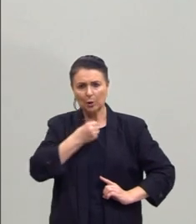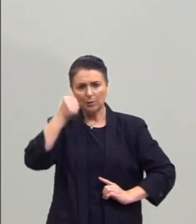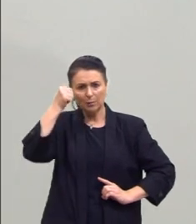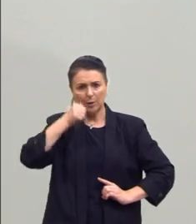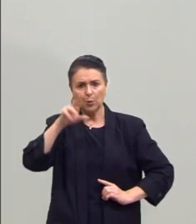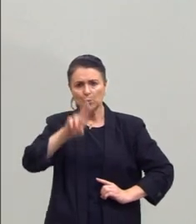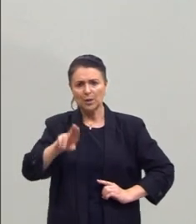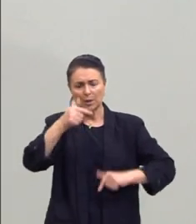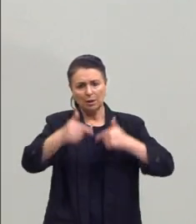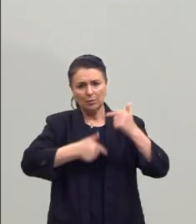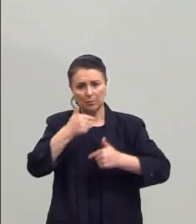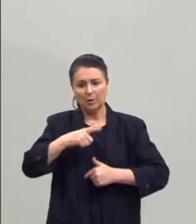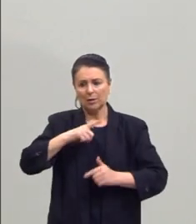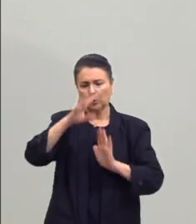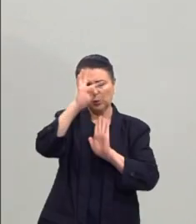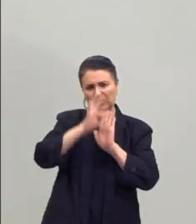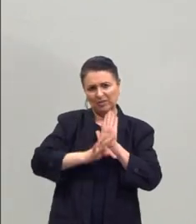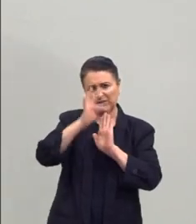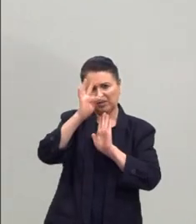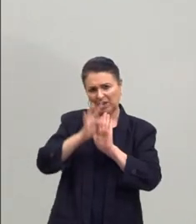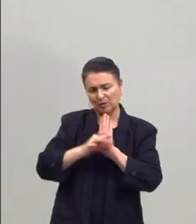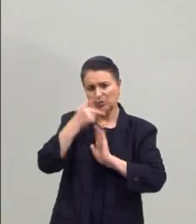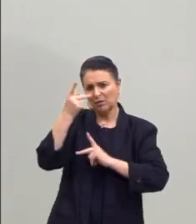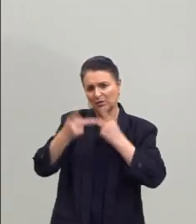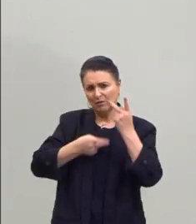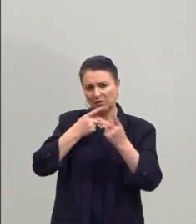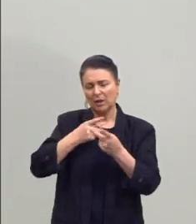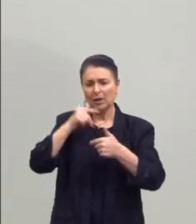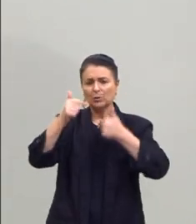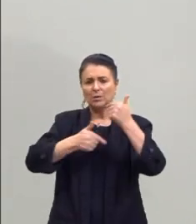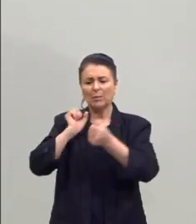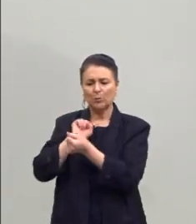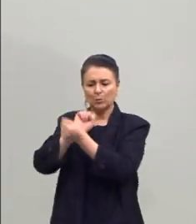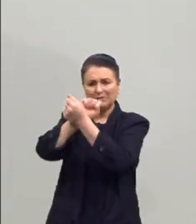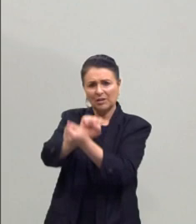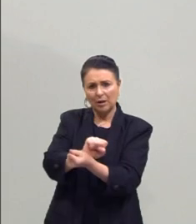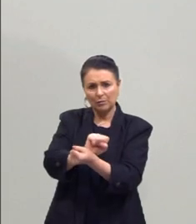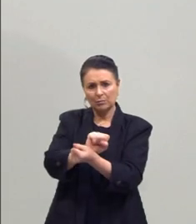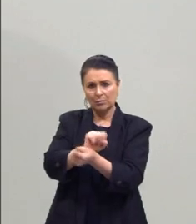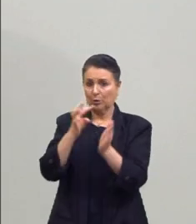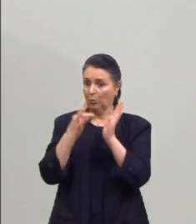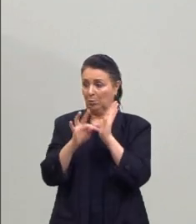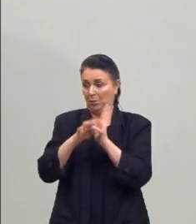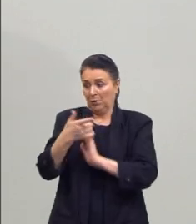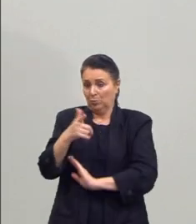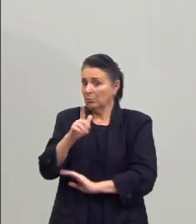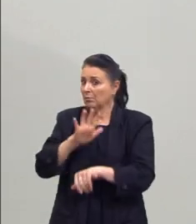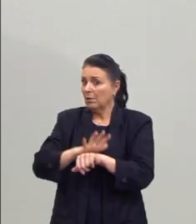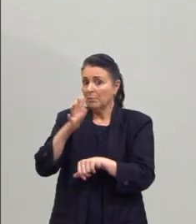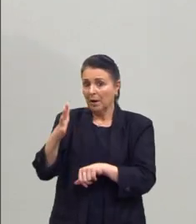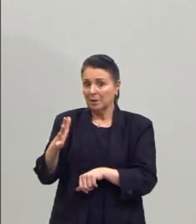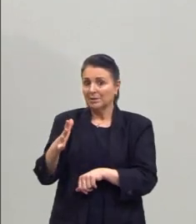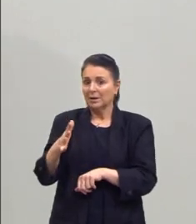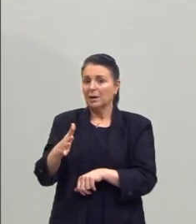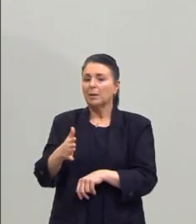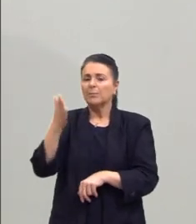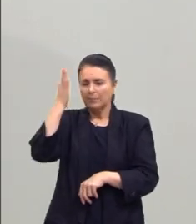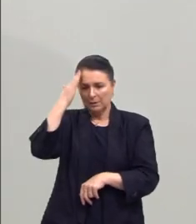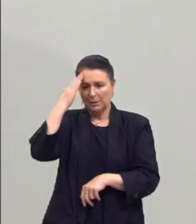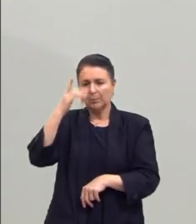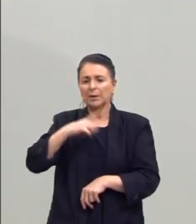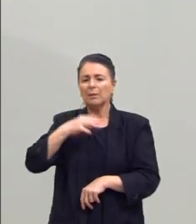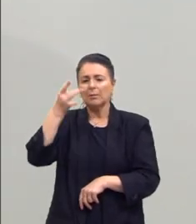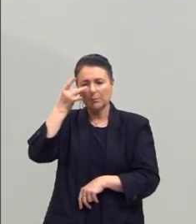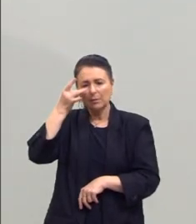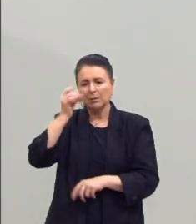Eu tenho aqui um texto que te fala sobre trabalho escravo, que, teoricamente, não existe, mas que ele ainda está presente na nossa sociedade. E eu